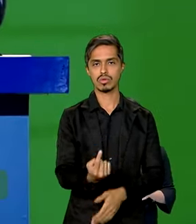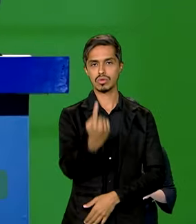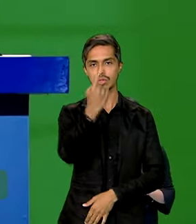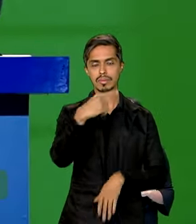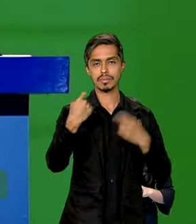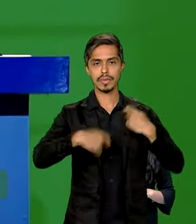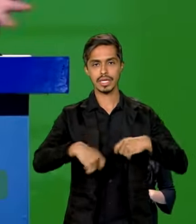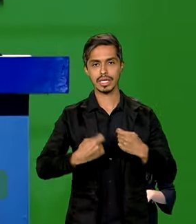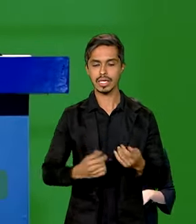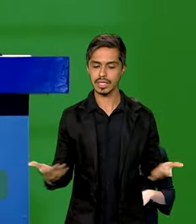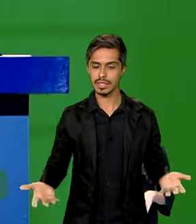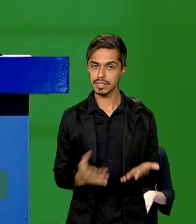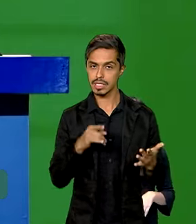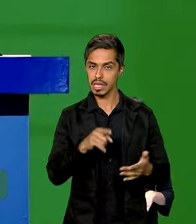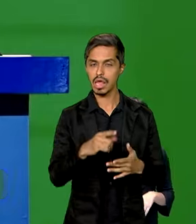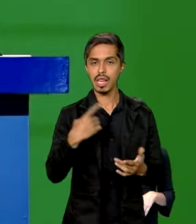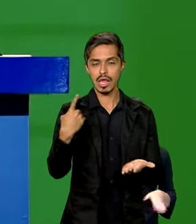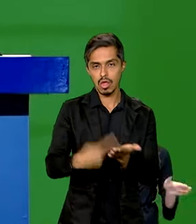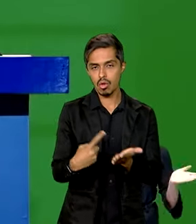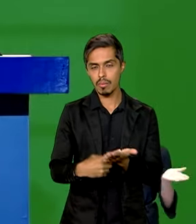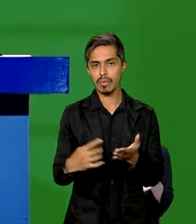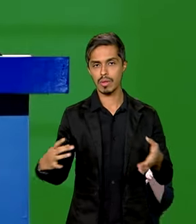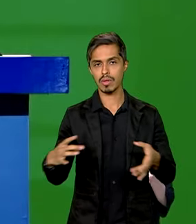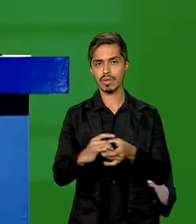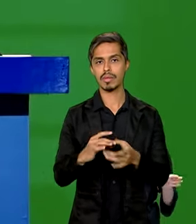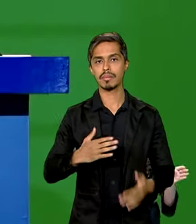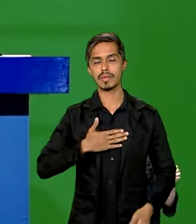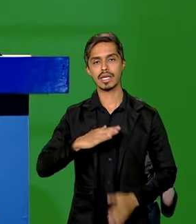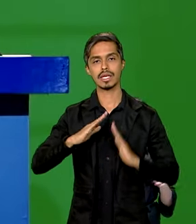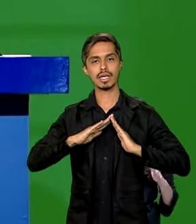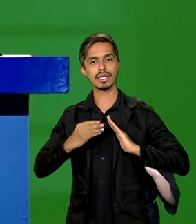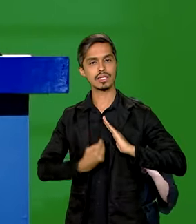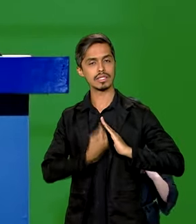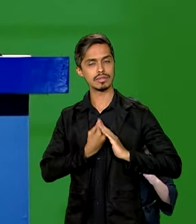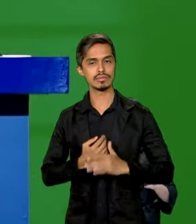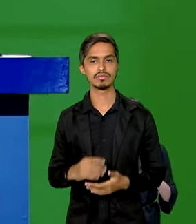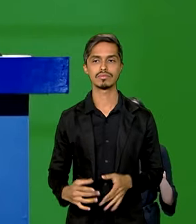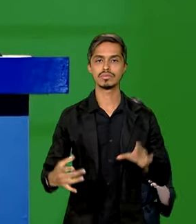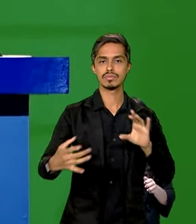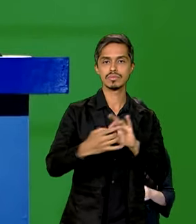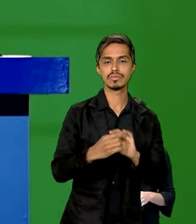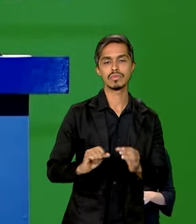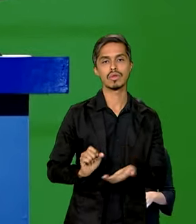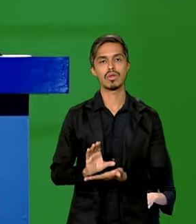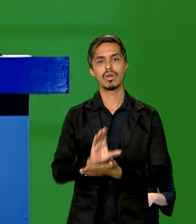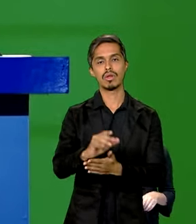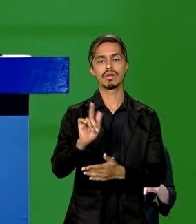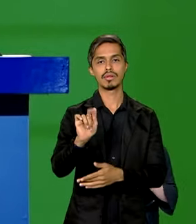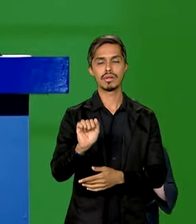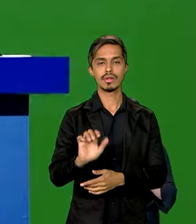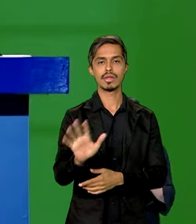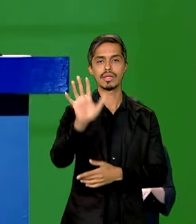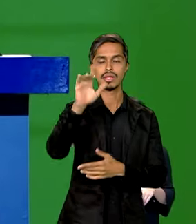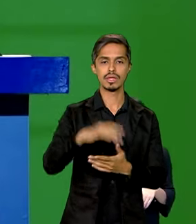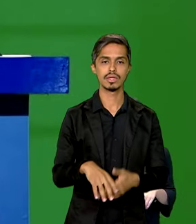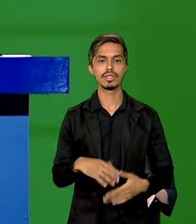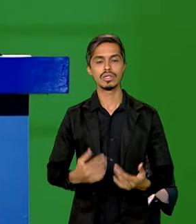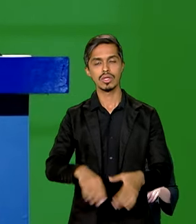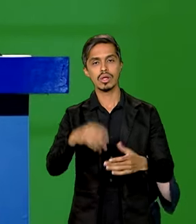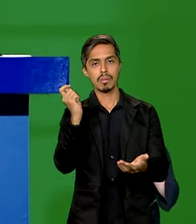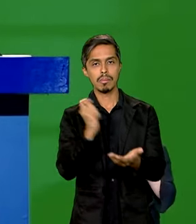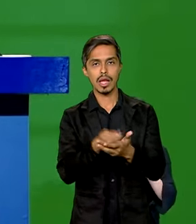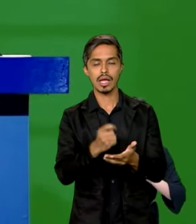contribuir. Ele é combinado com Minha Casa Minha Vida, com o auxílio gás, com tarifa social de energia,